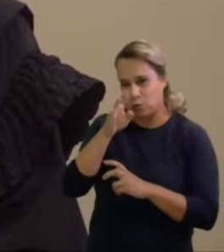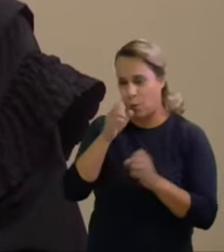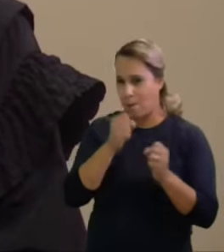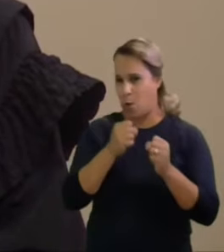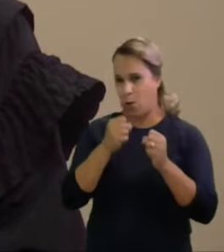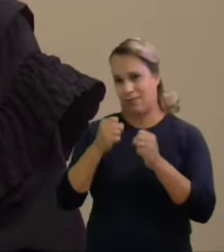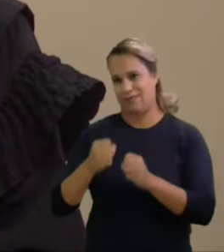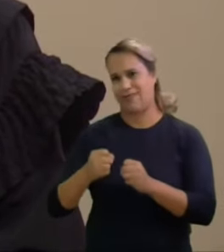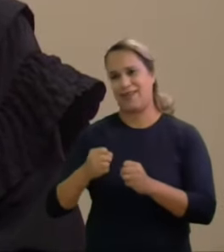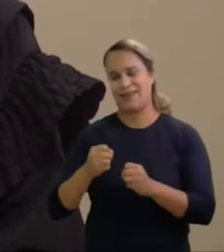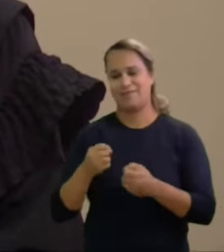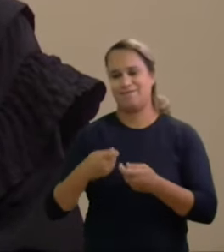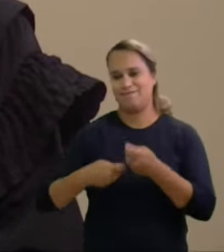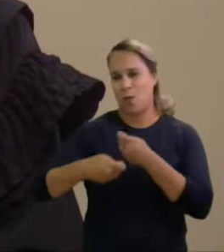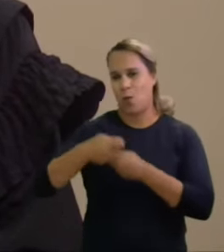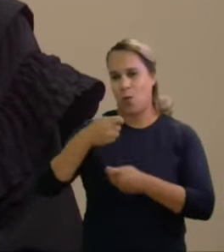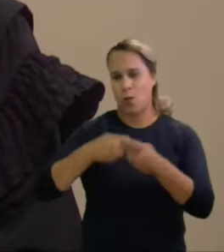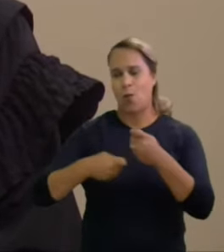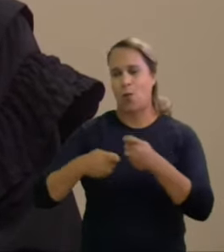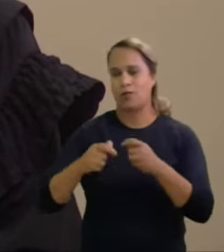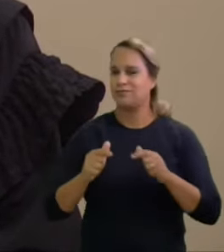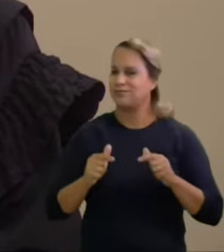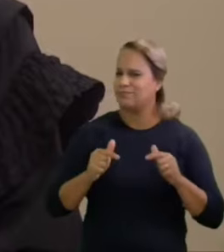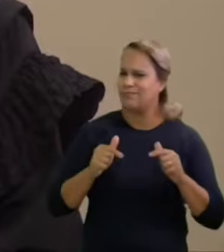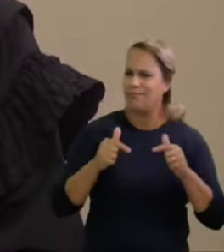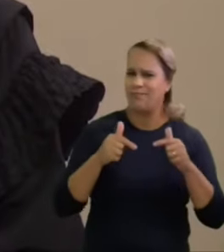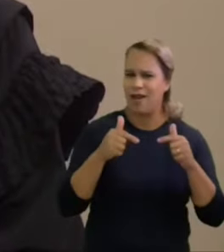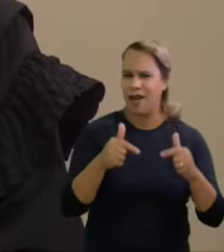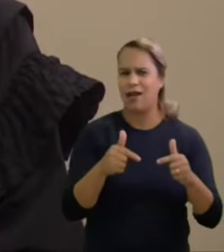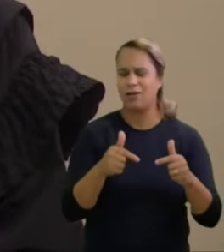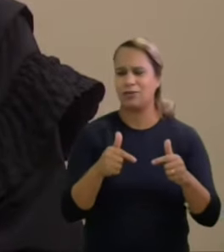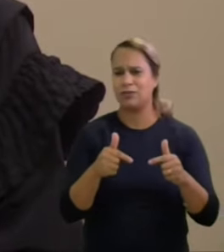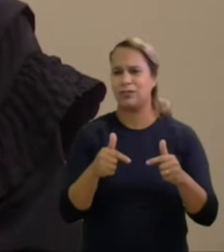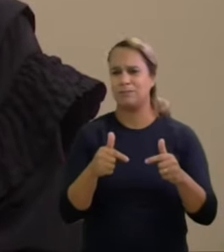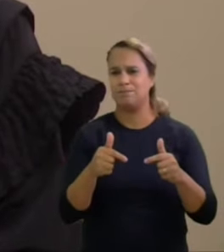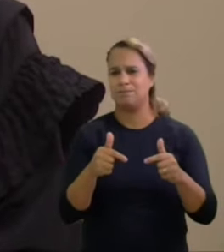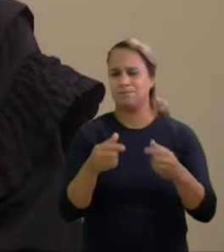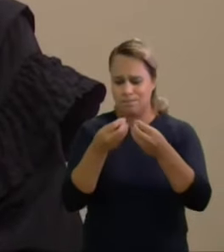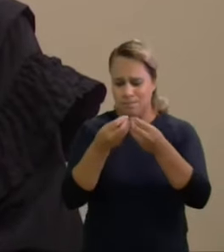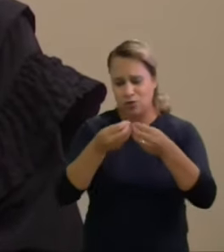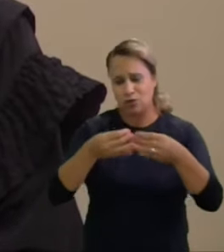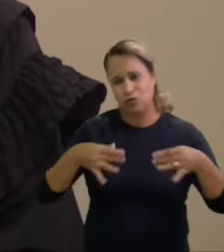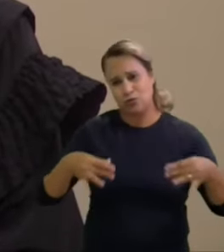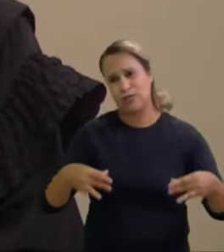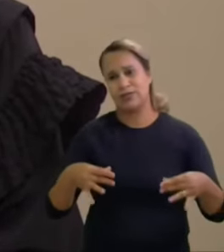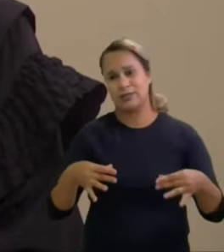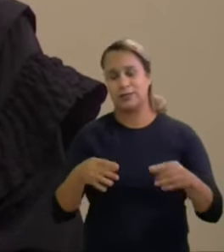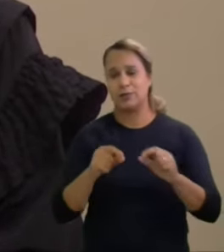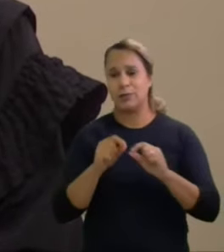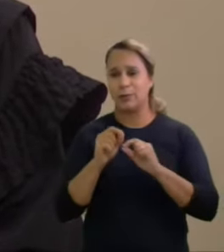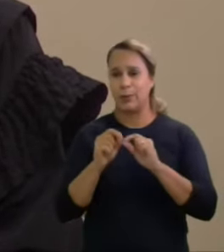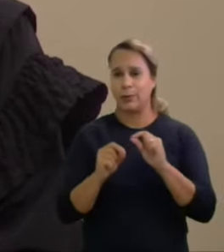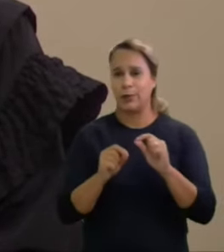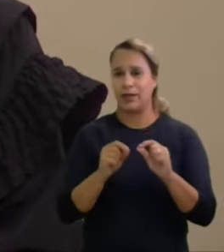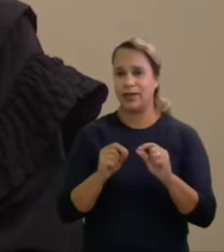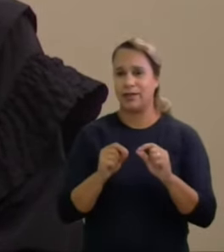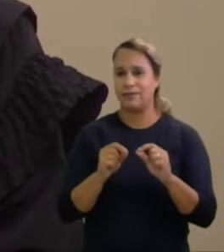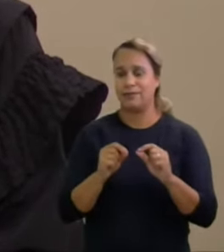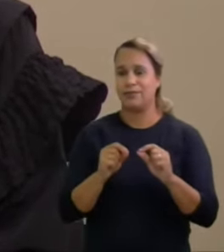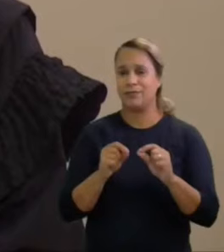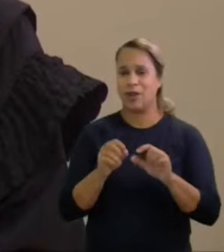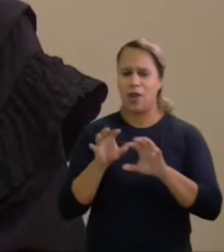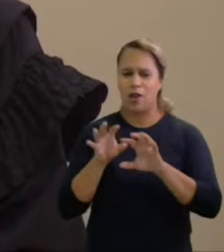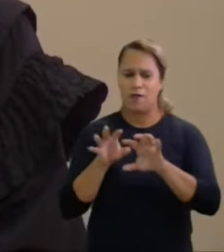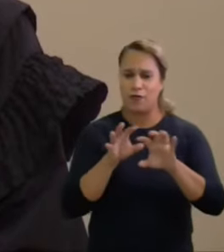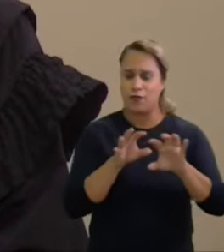os atos reputados de abusivos violem o bem jurídico tutelado isto é teve potencialidade na influência da lisura do pleito